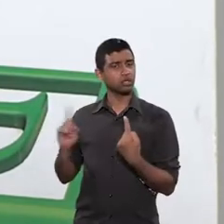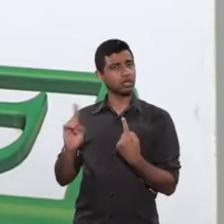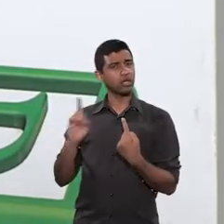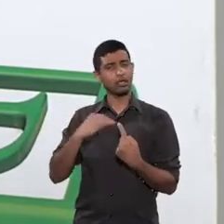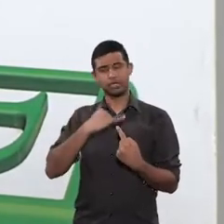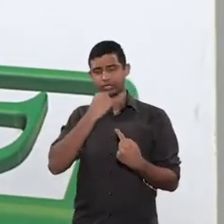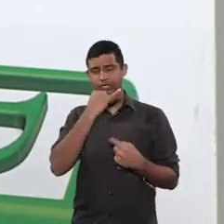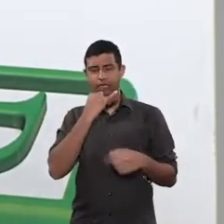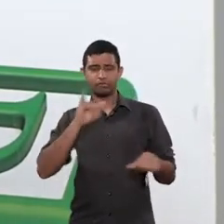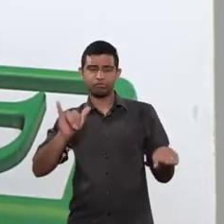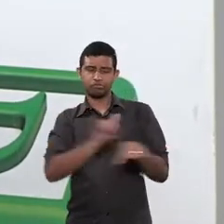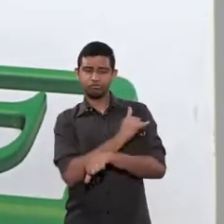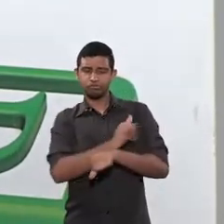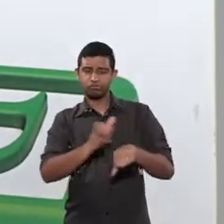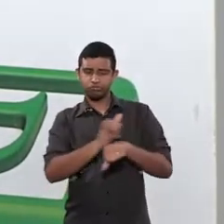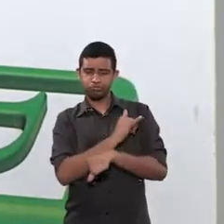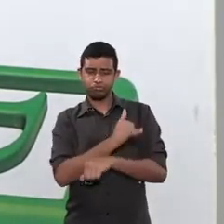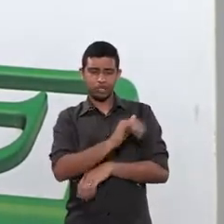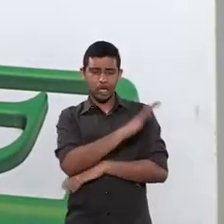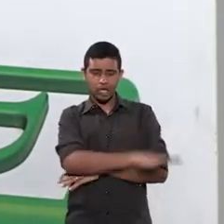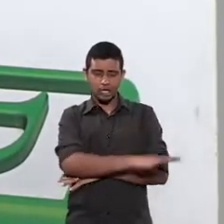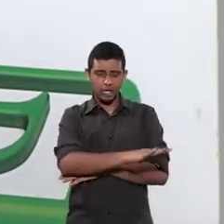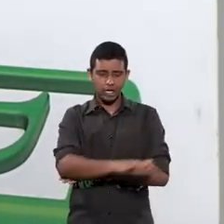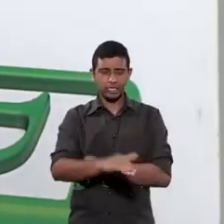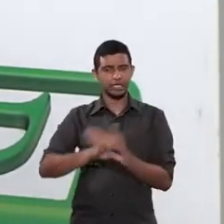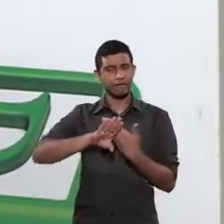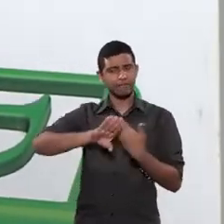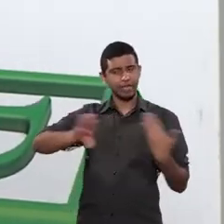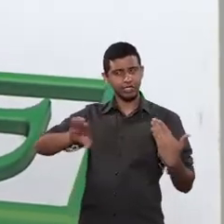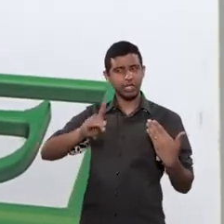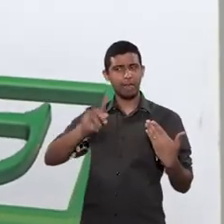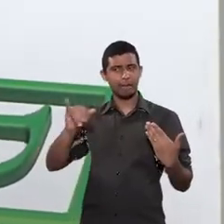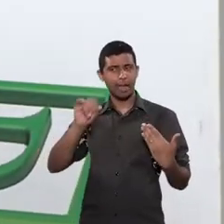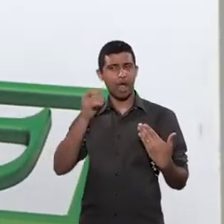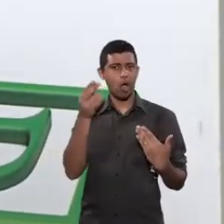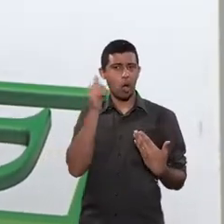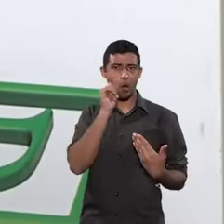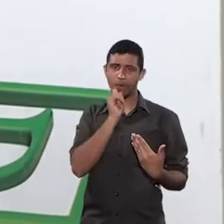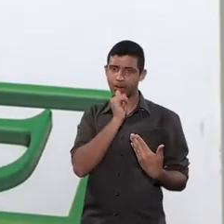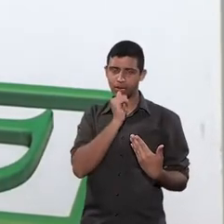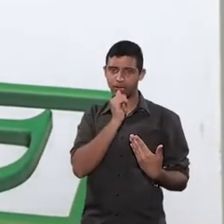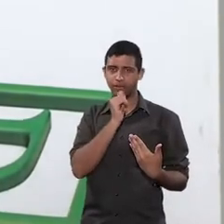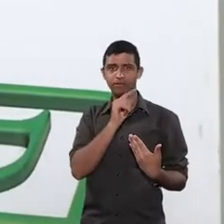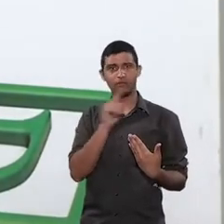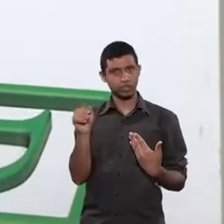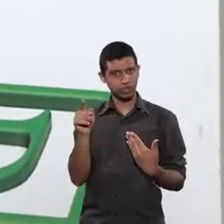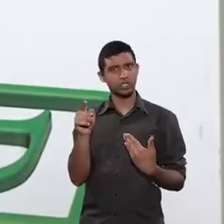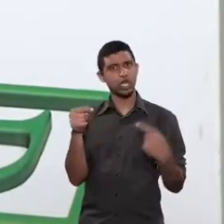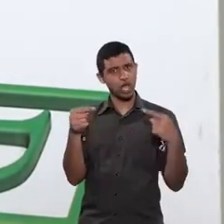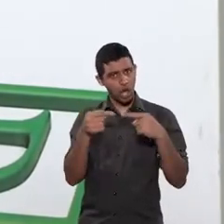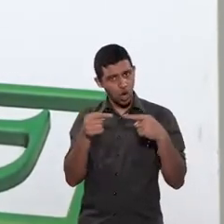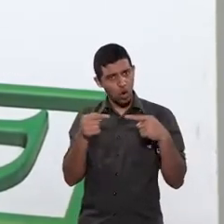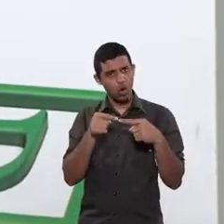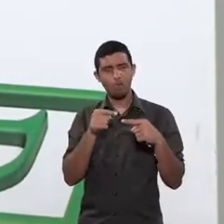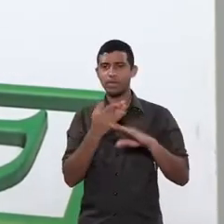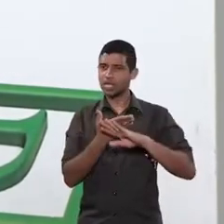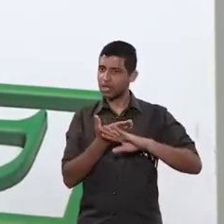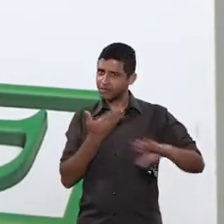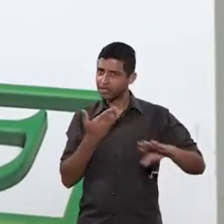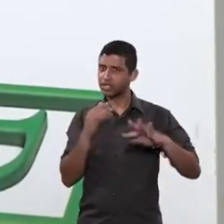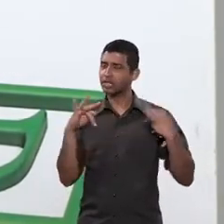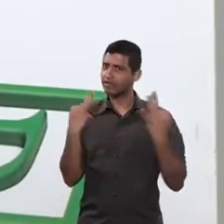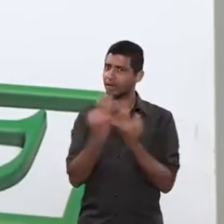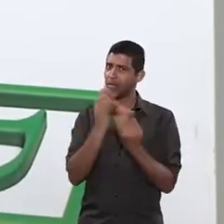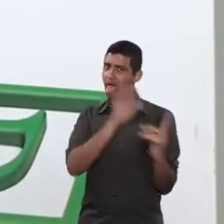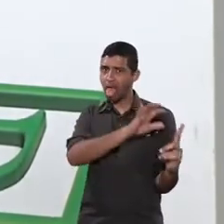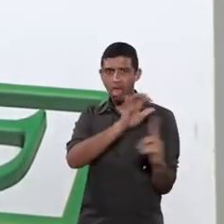tipo de estratégia para que aquela criança não tenha convívio com seu pai e sua mãe, você está participando desse processo de afastamento de